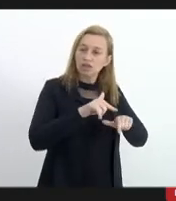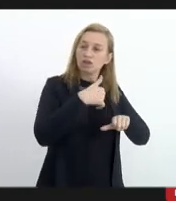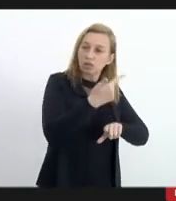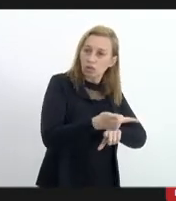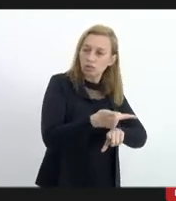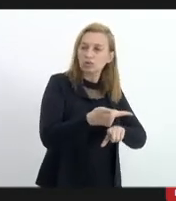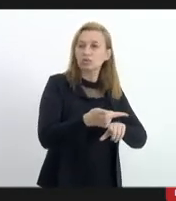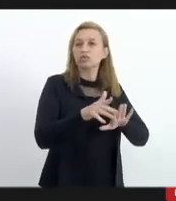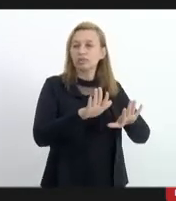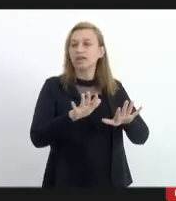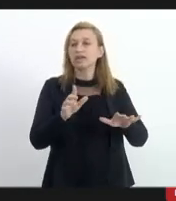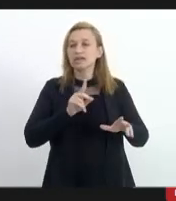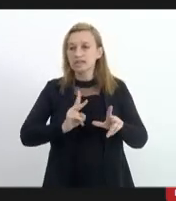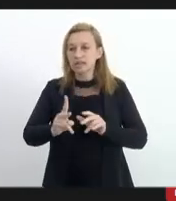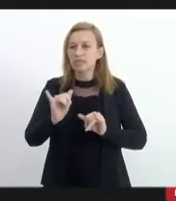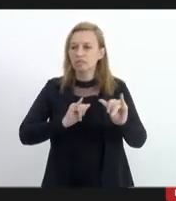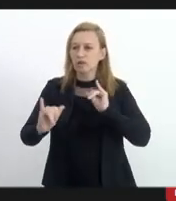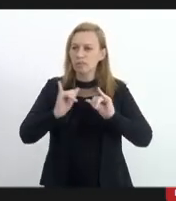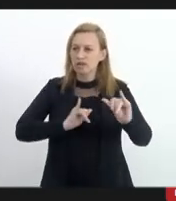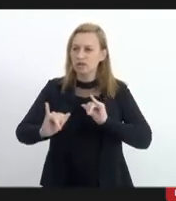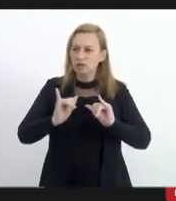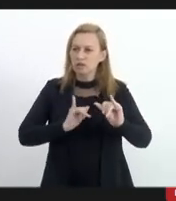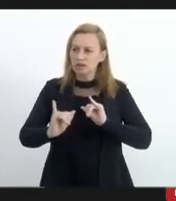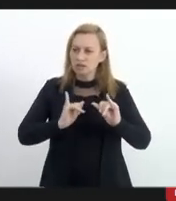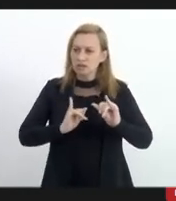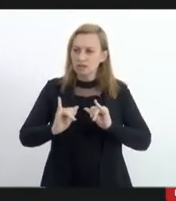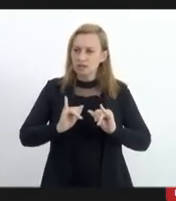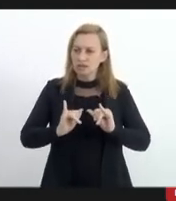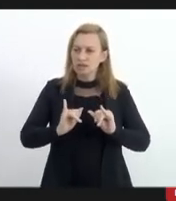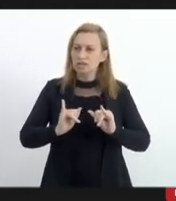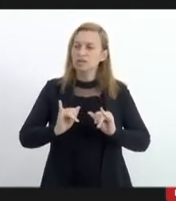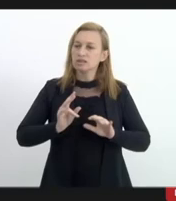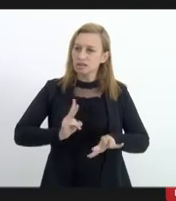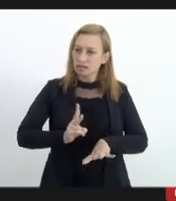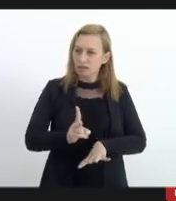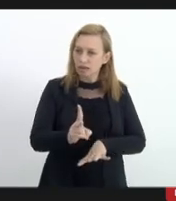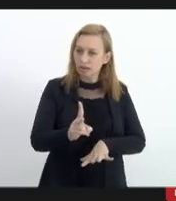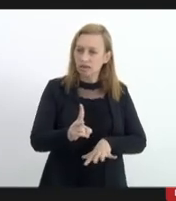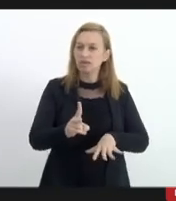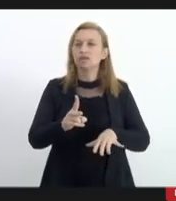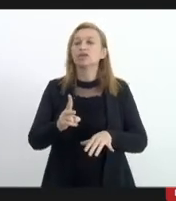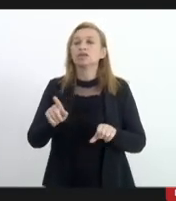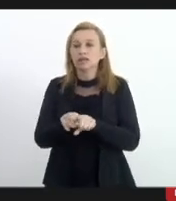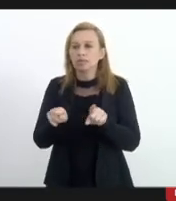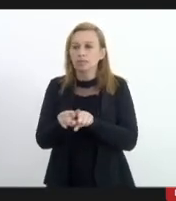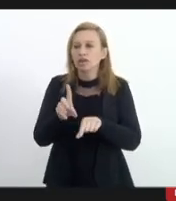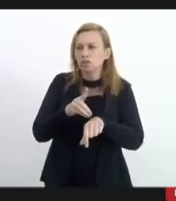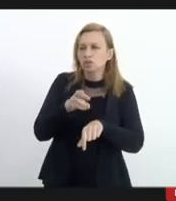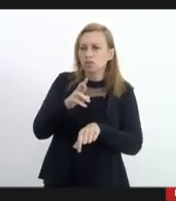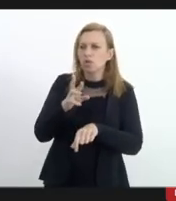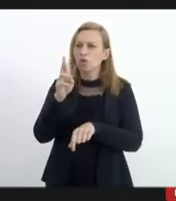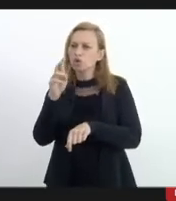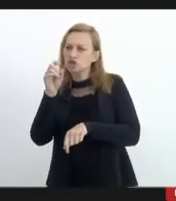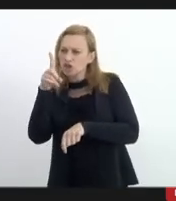abastecido com as informações sempre atualizado doutor Rodrigo também fez uma explanação muito boa pena que foi curta